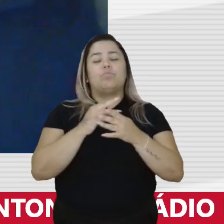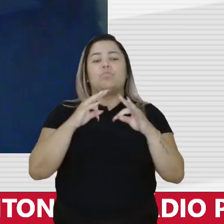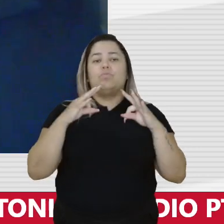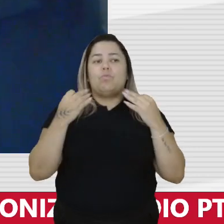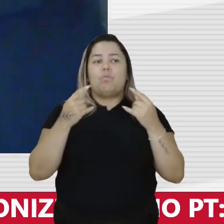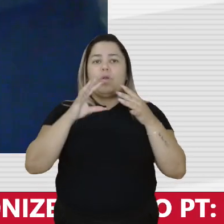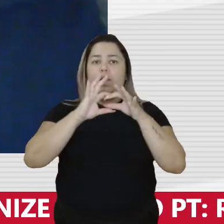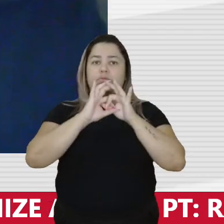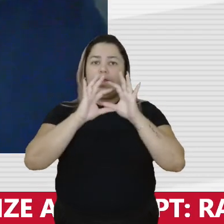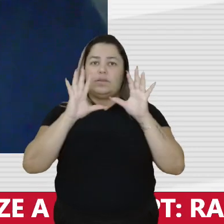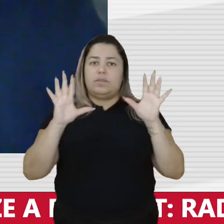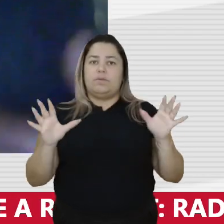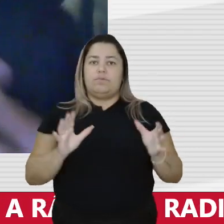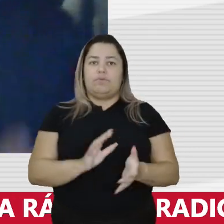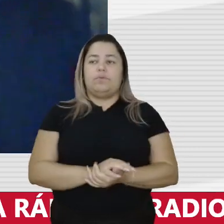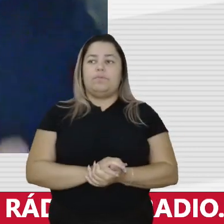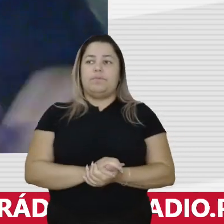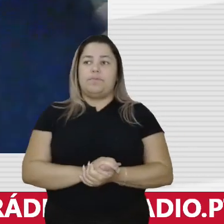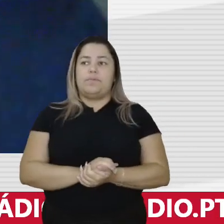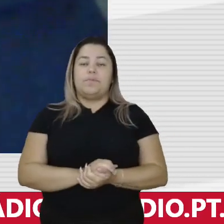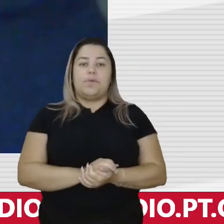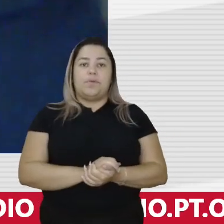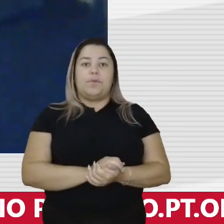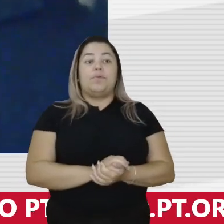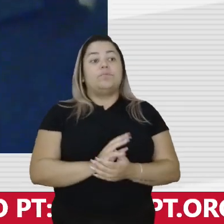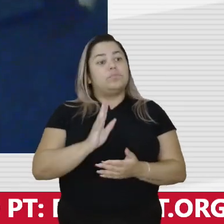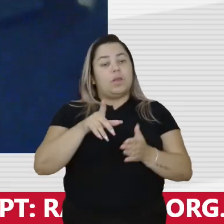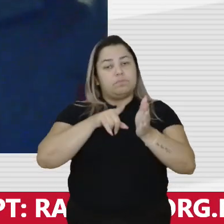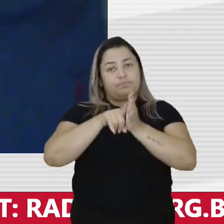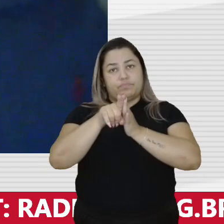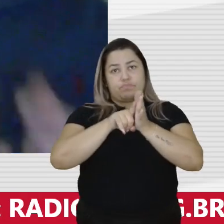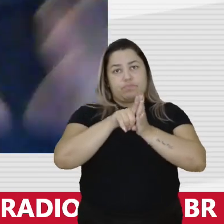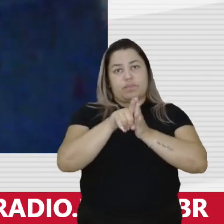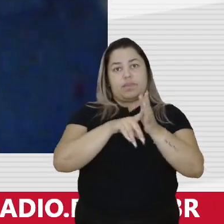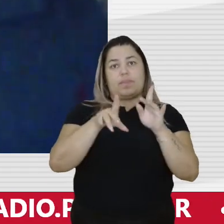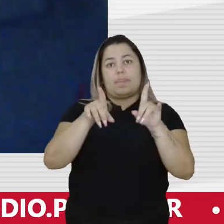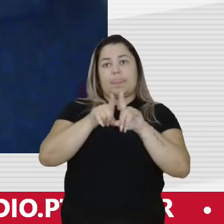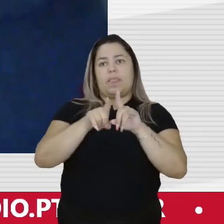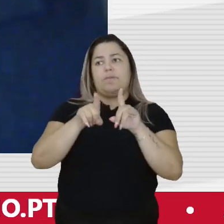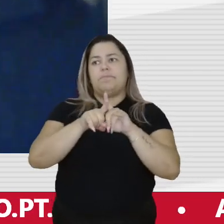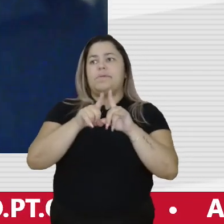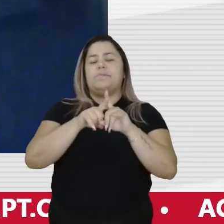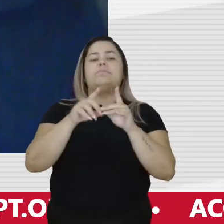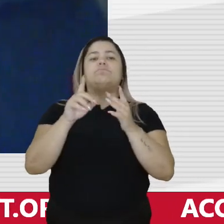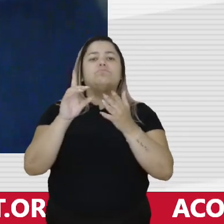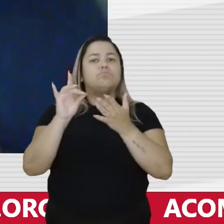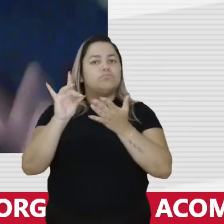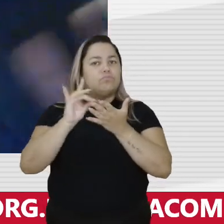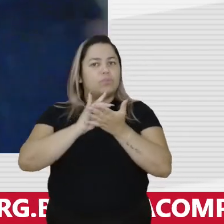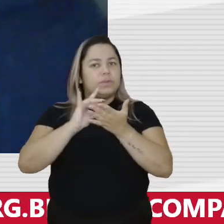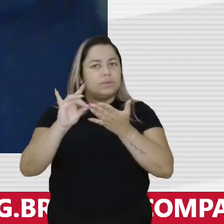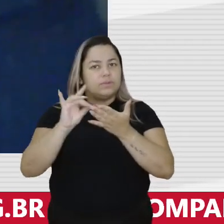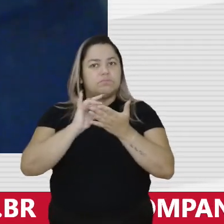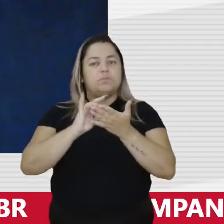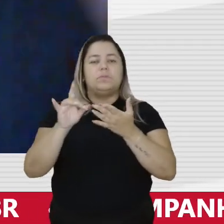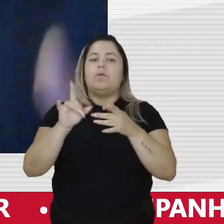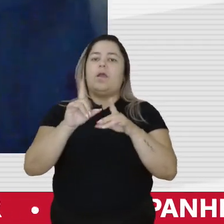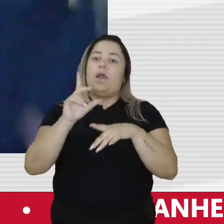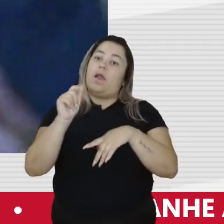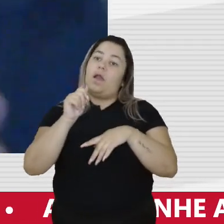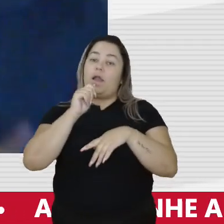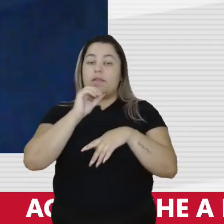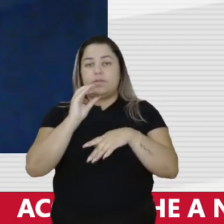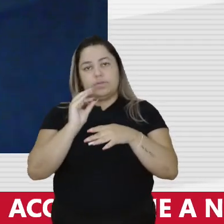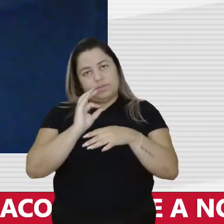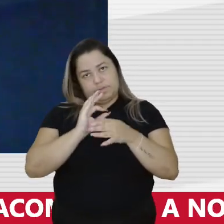disponível. Parte já pesquisado e catalogado e transcrito, e parte ainda não. Por